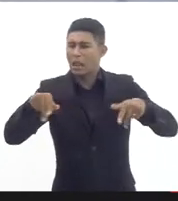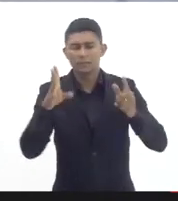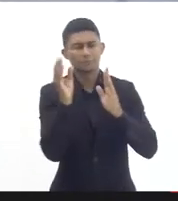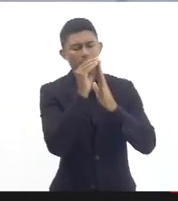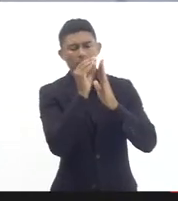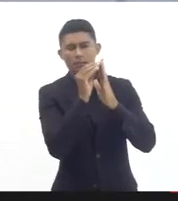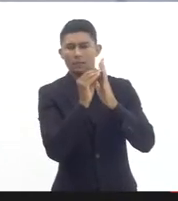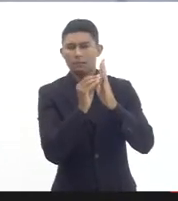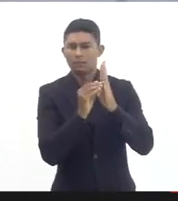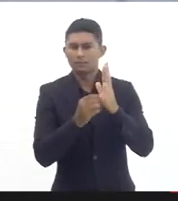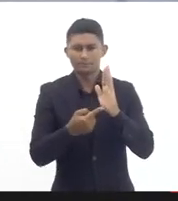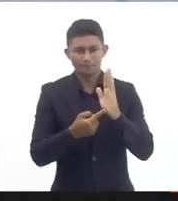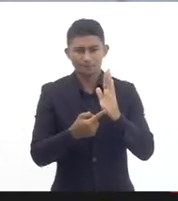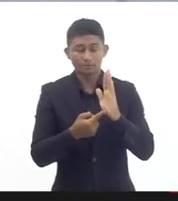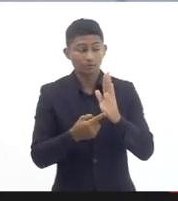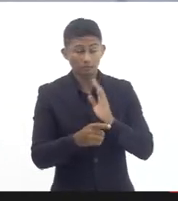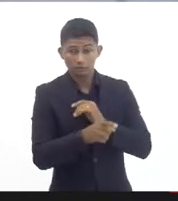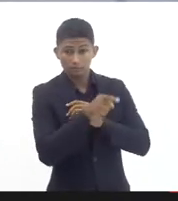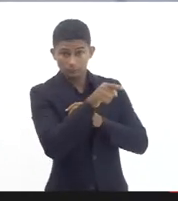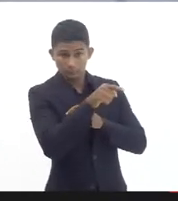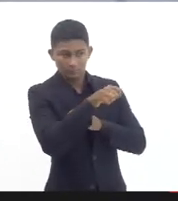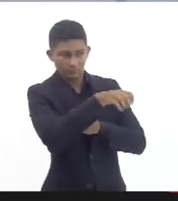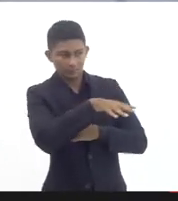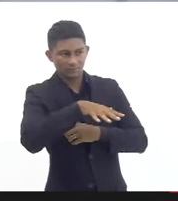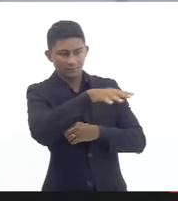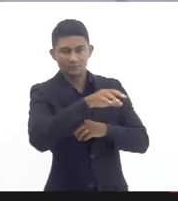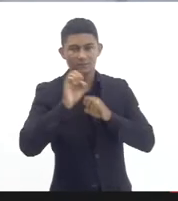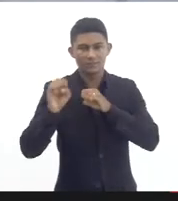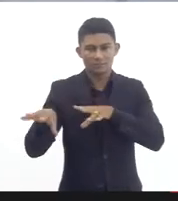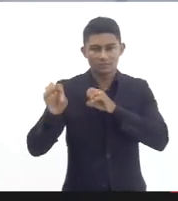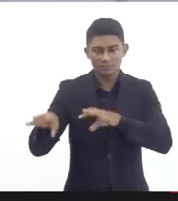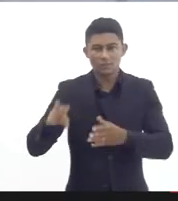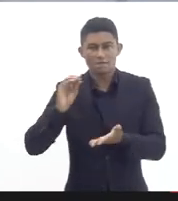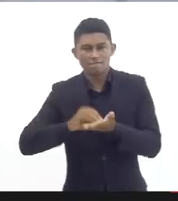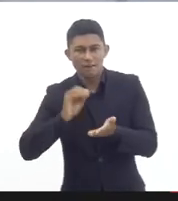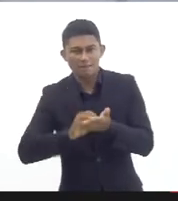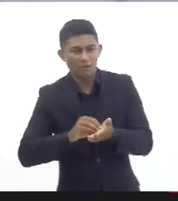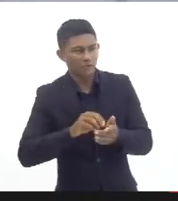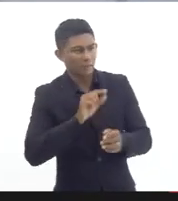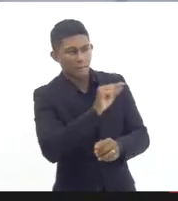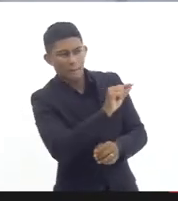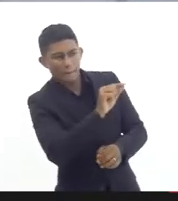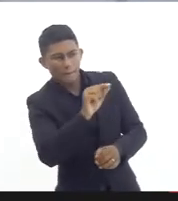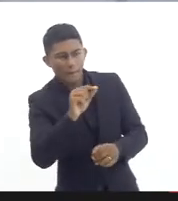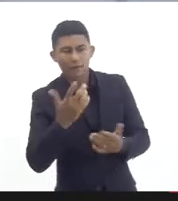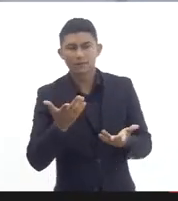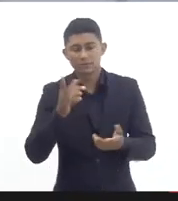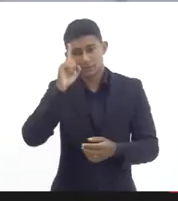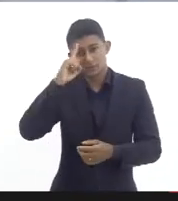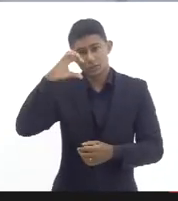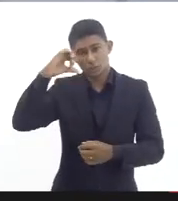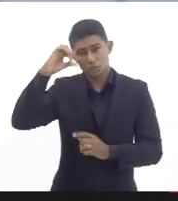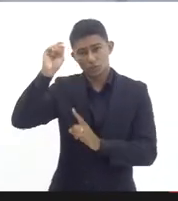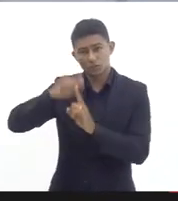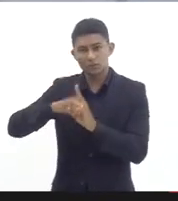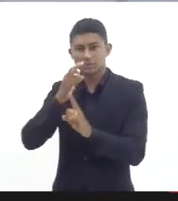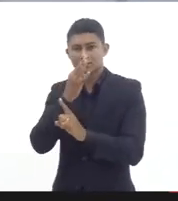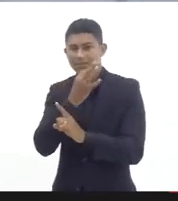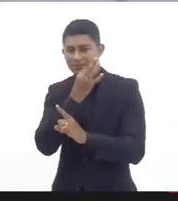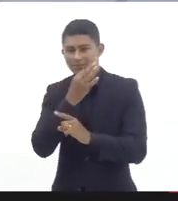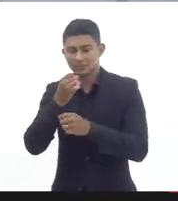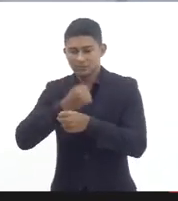considerando as vacâncias surgidas na vigência do regime ou seja de 9 de setembro de 2017 para cá e aí esse